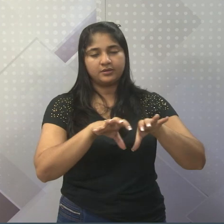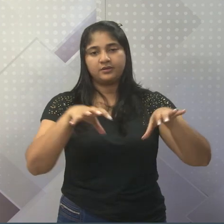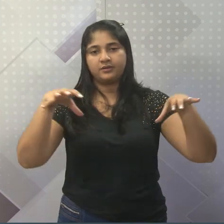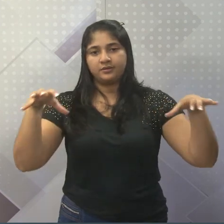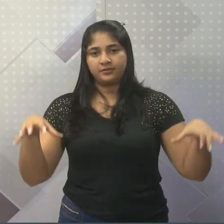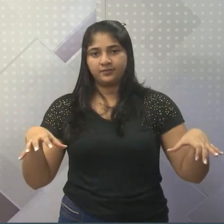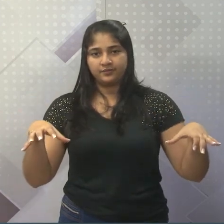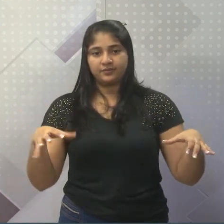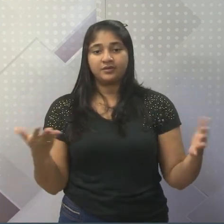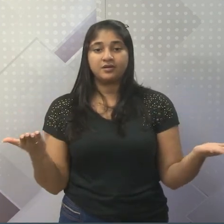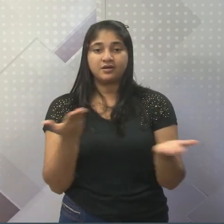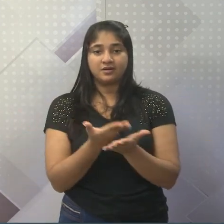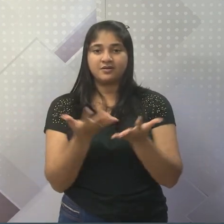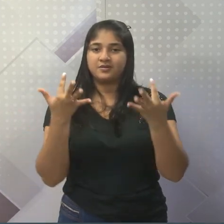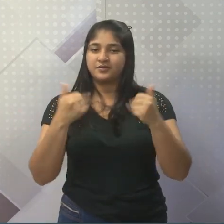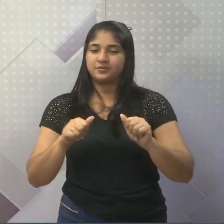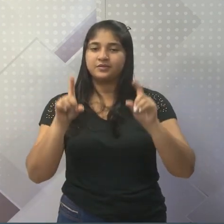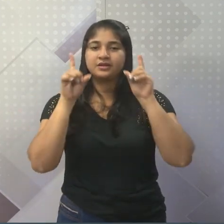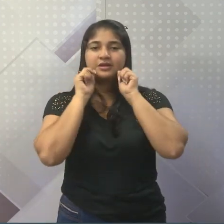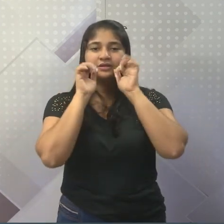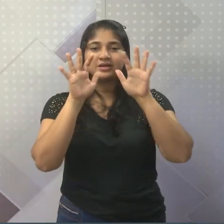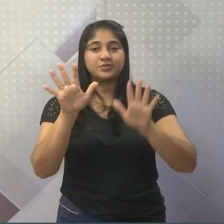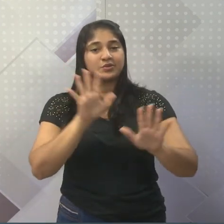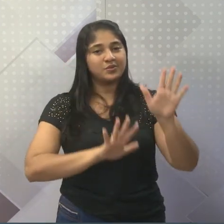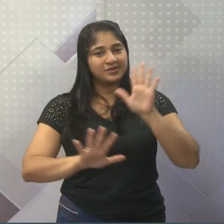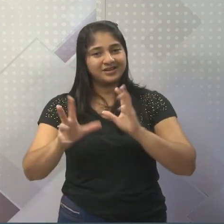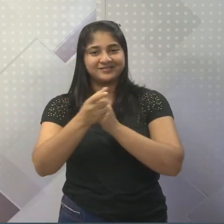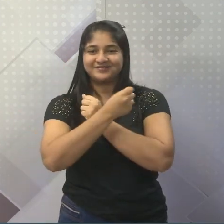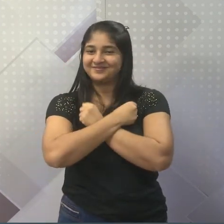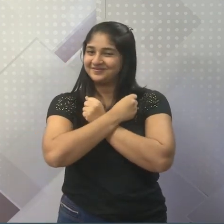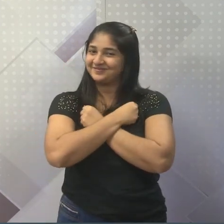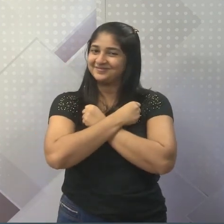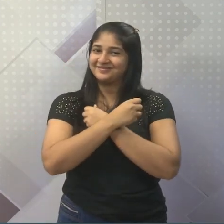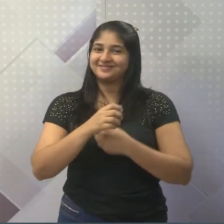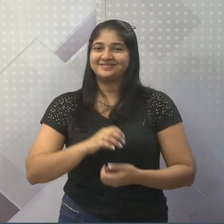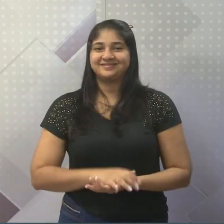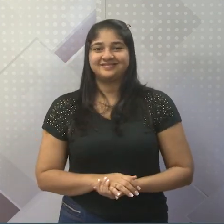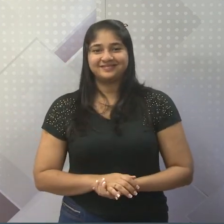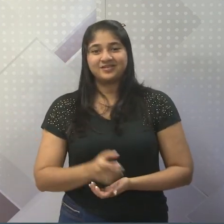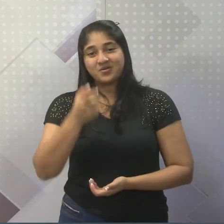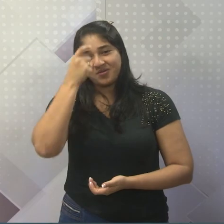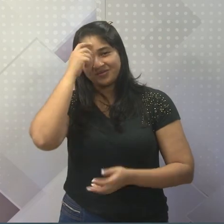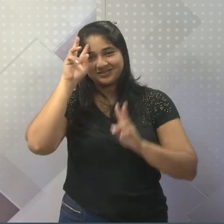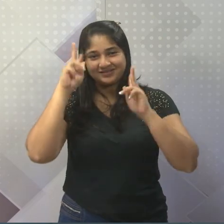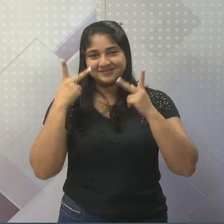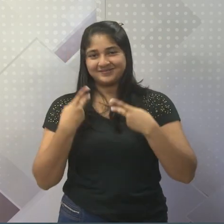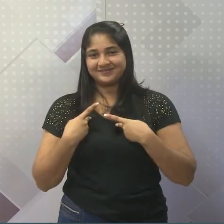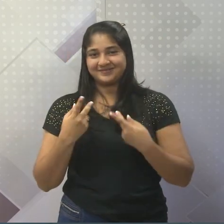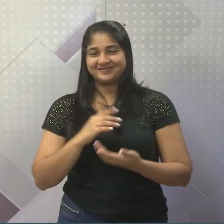certo? E por aqui ficamos. Deus abençoe e se cuide. Um abraço. Consciência humana.